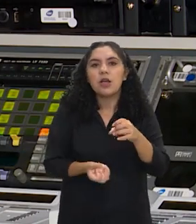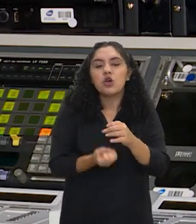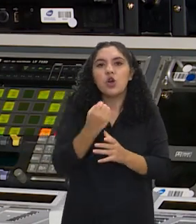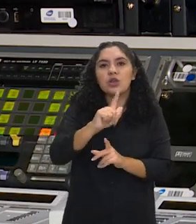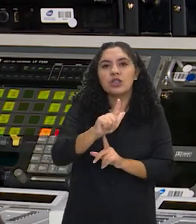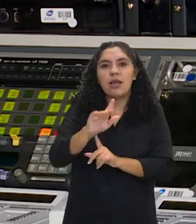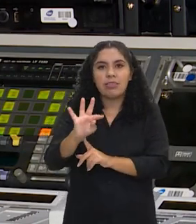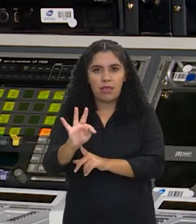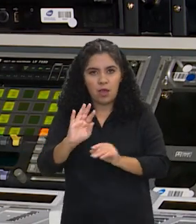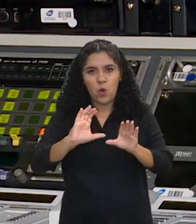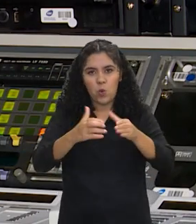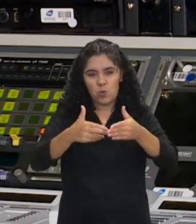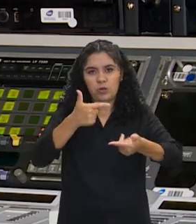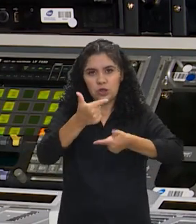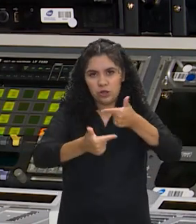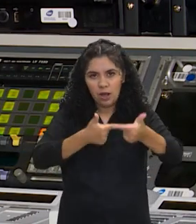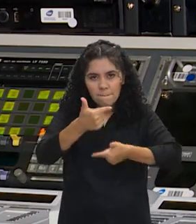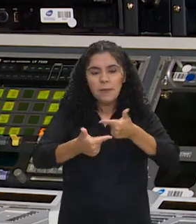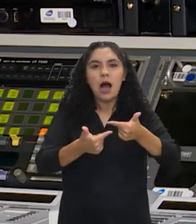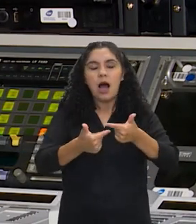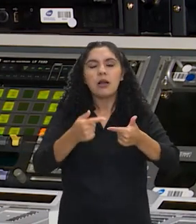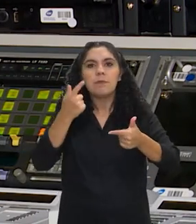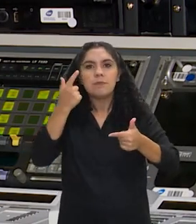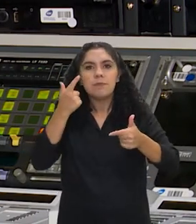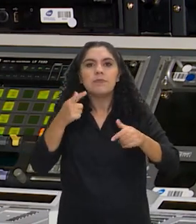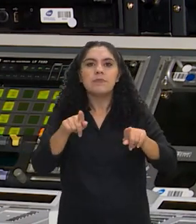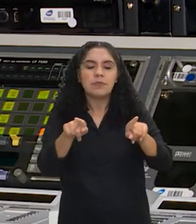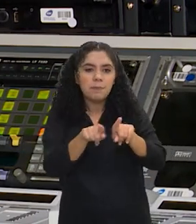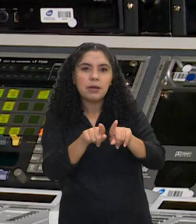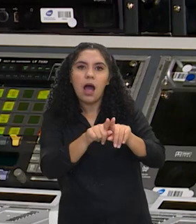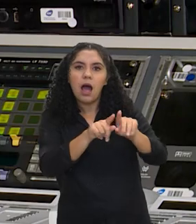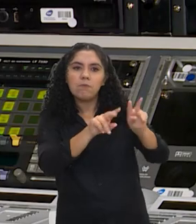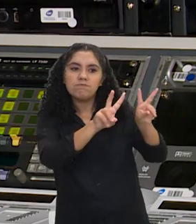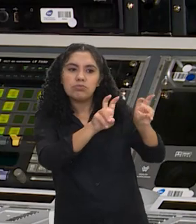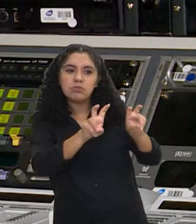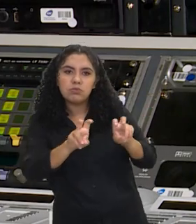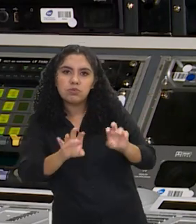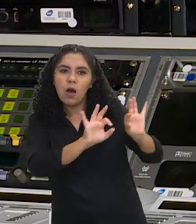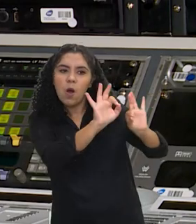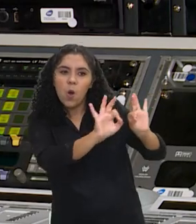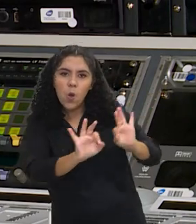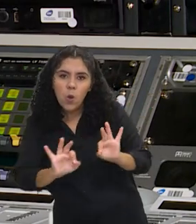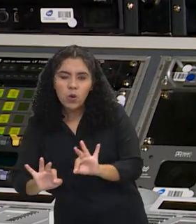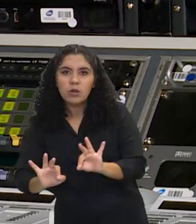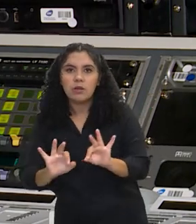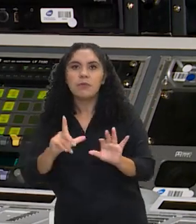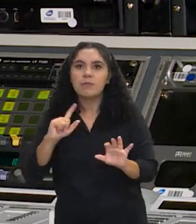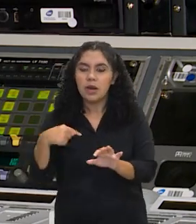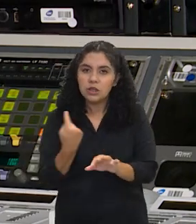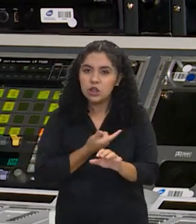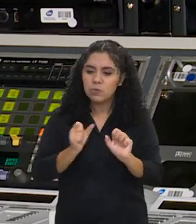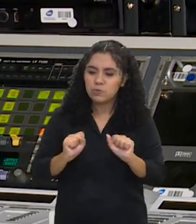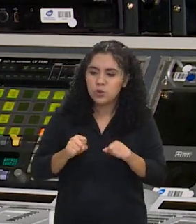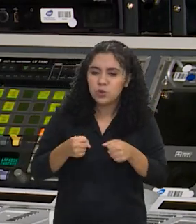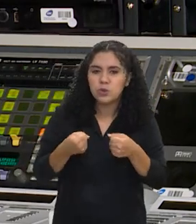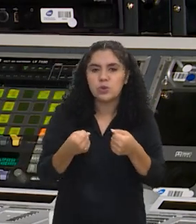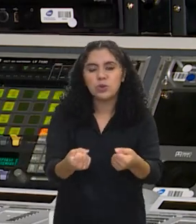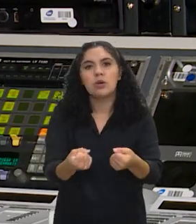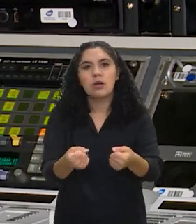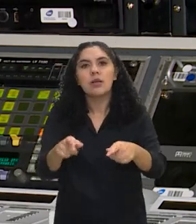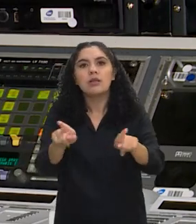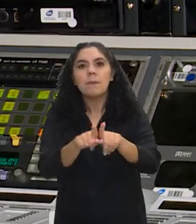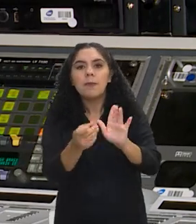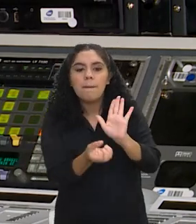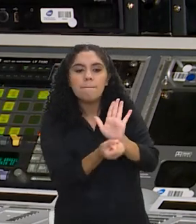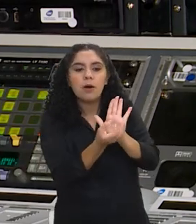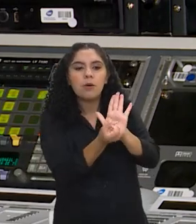de trabalho que vai se debruçar sobre essas contribuições da consulta pública. E, ao fazer esse esforço, é promover